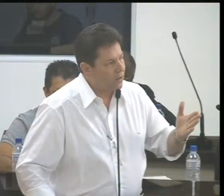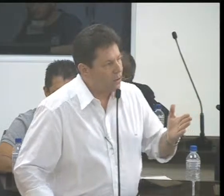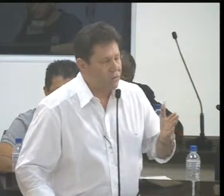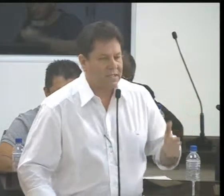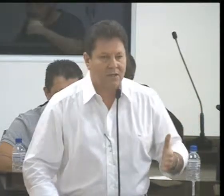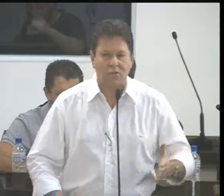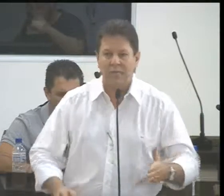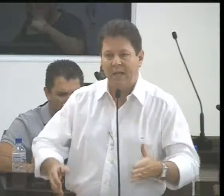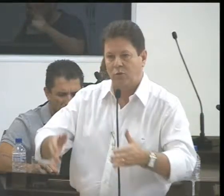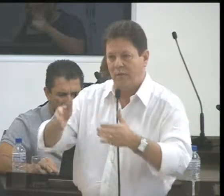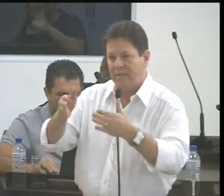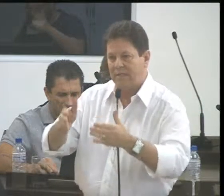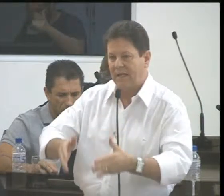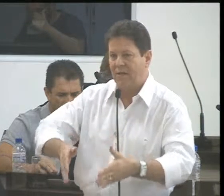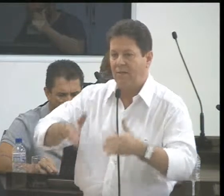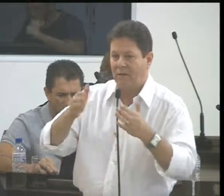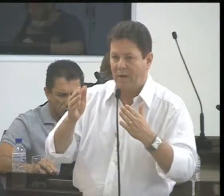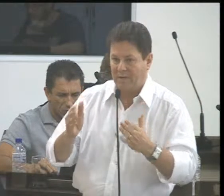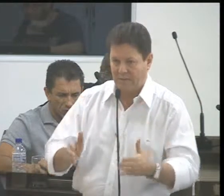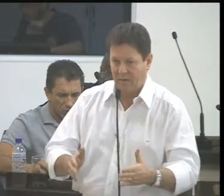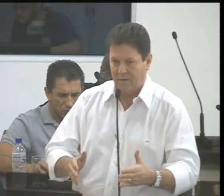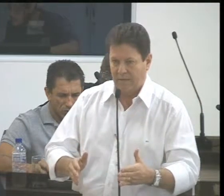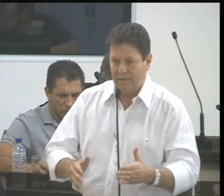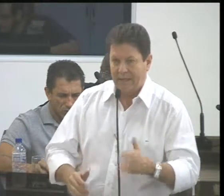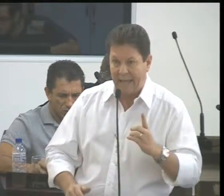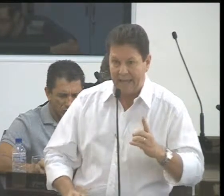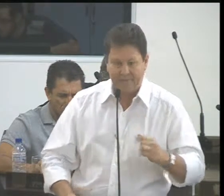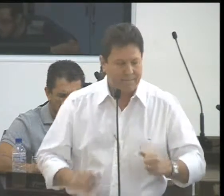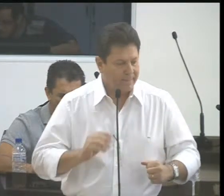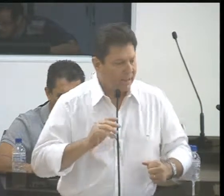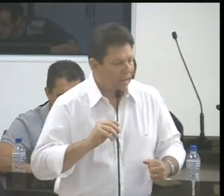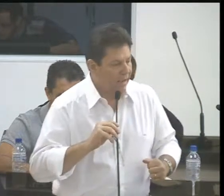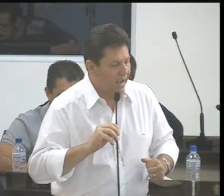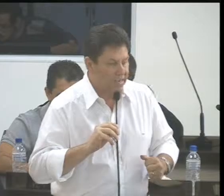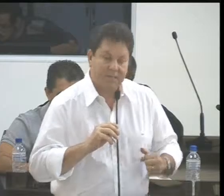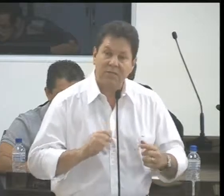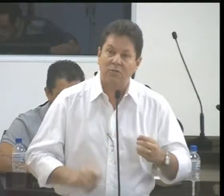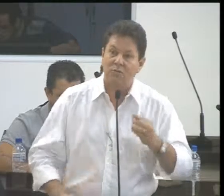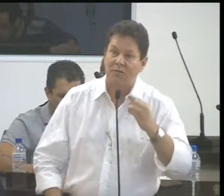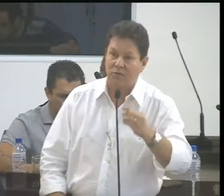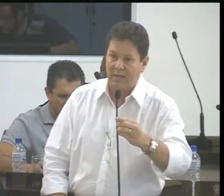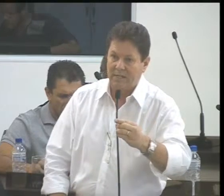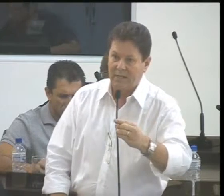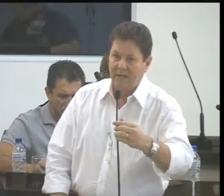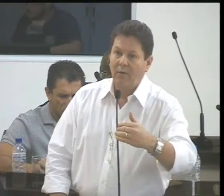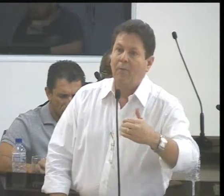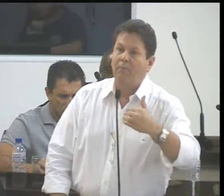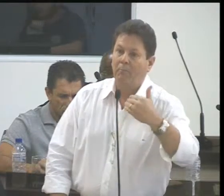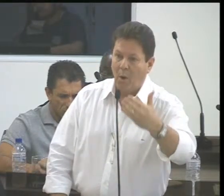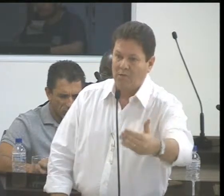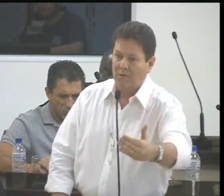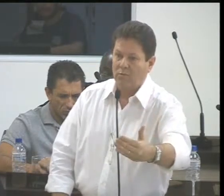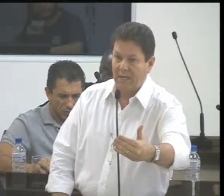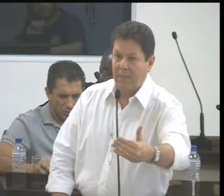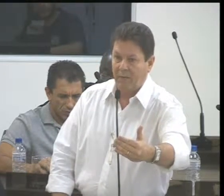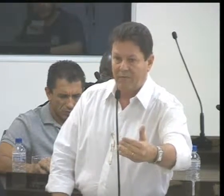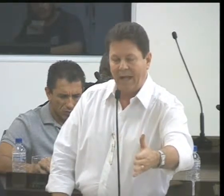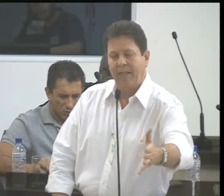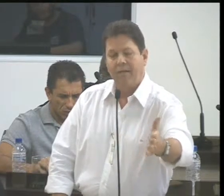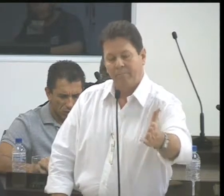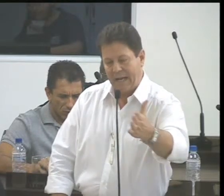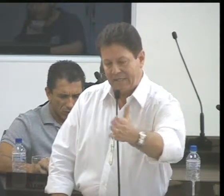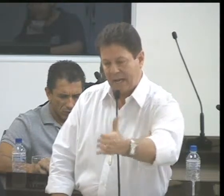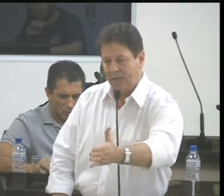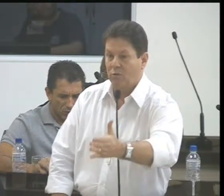As duas instituições, ele tem condição de recorrer e, se houver consenso dentro do Ministério da